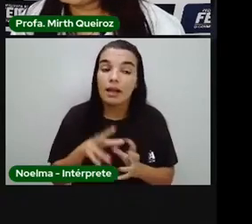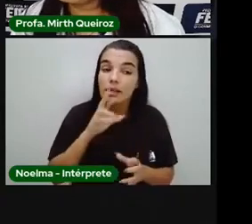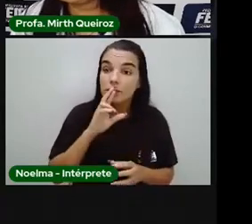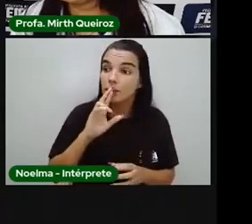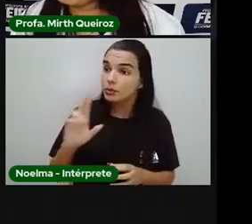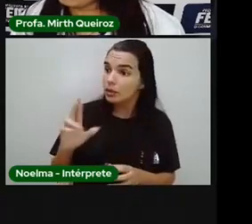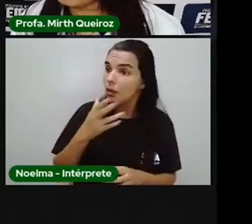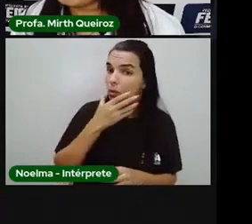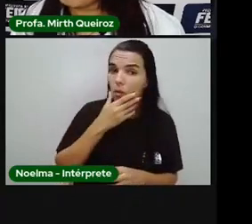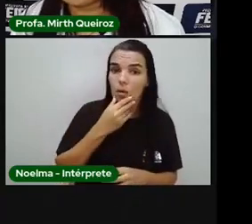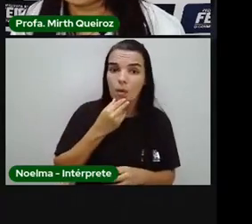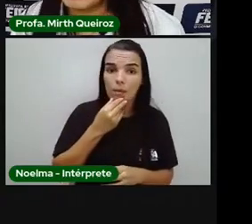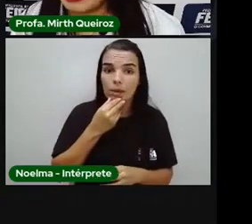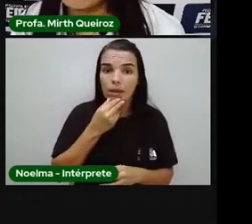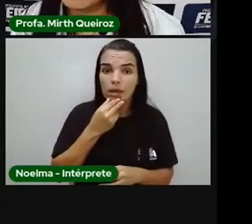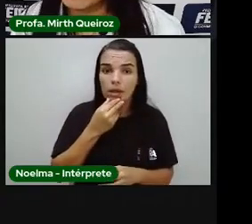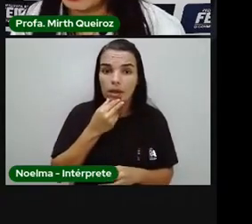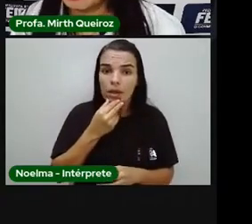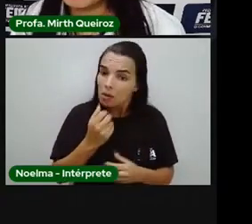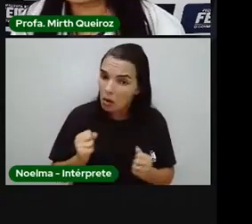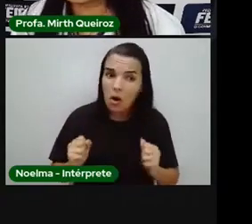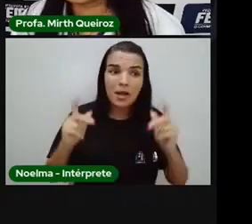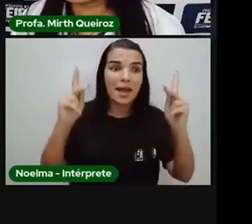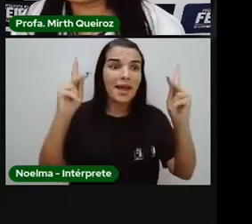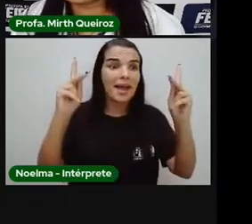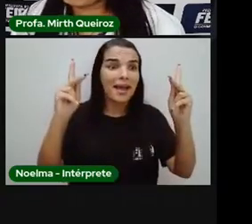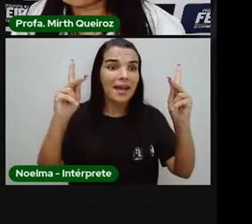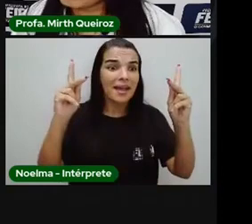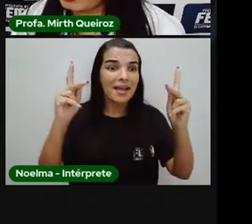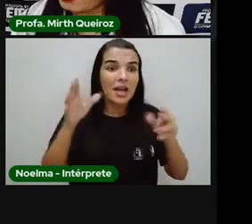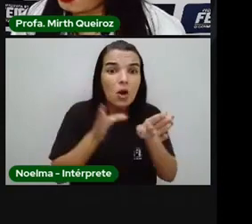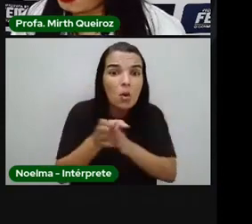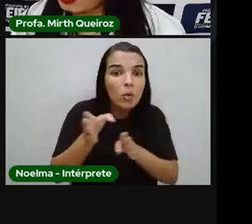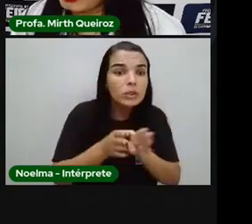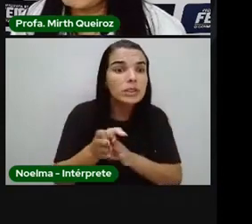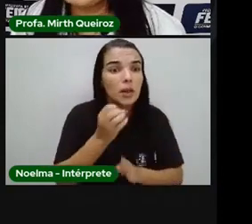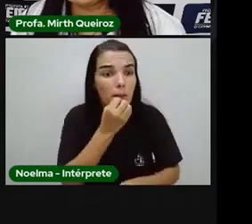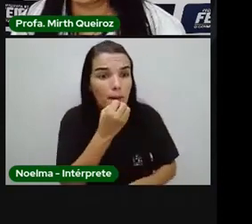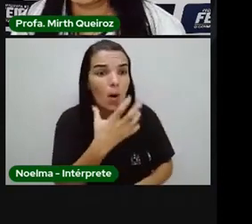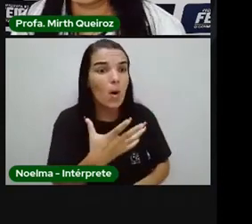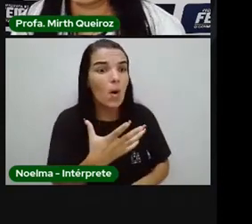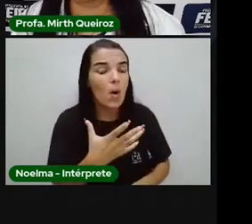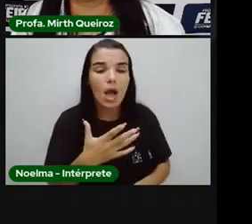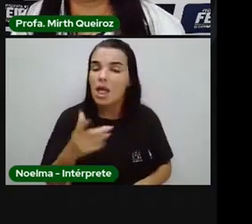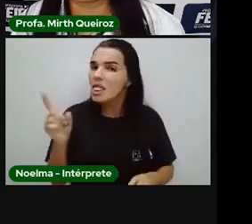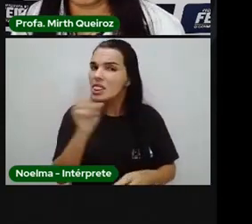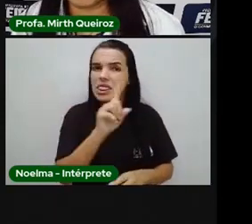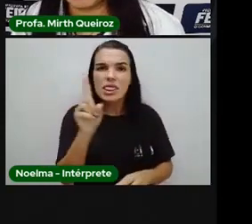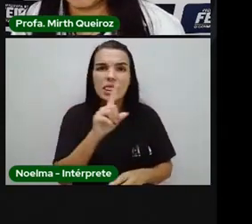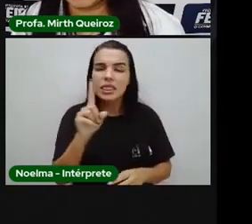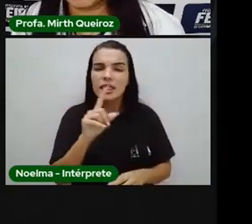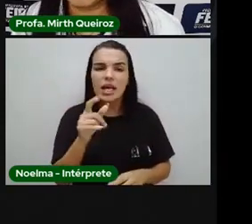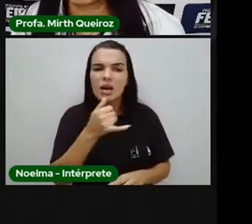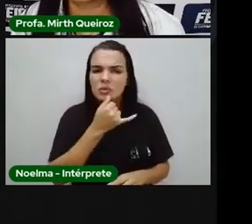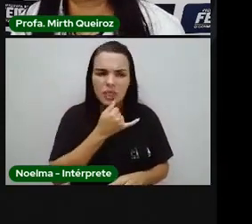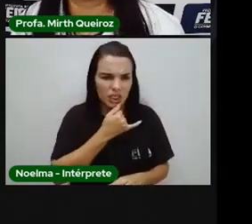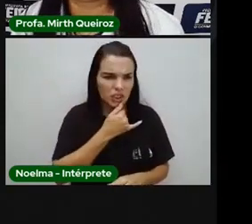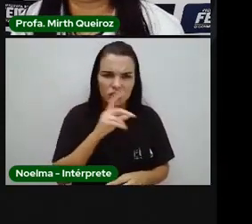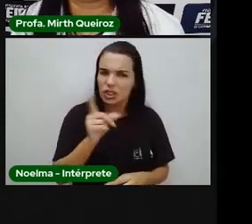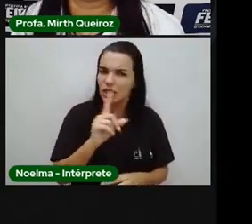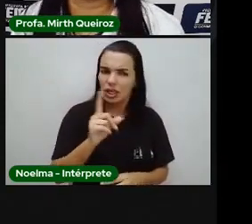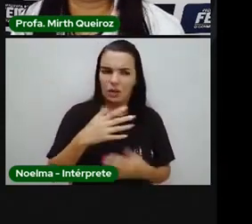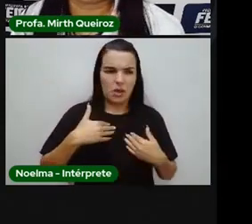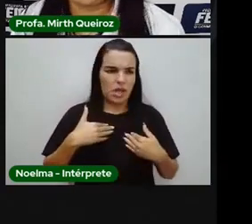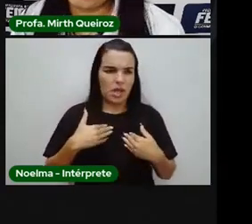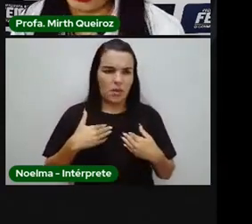Respondeu-lhe o homem. Bravo! É conselho bom teu. Não merece que eu amente. O que